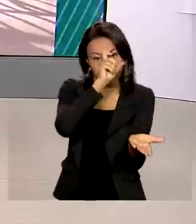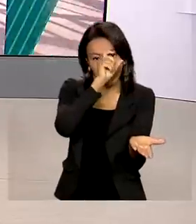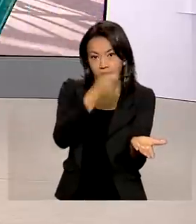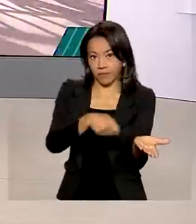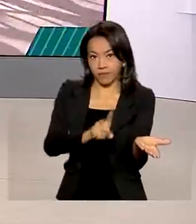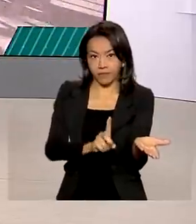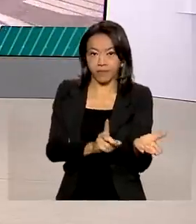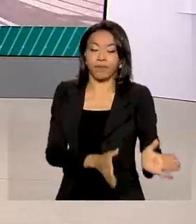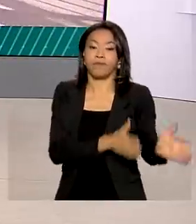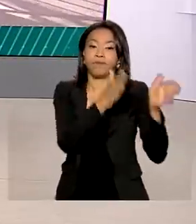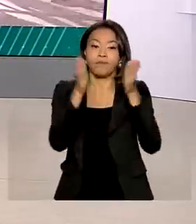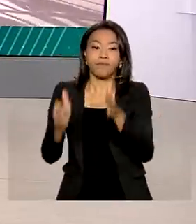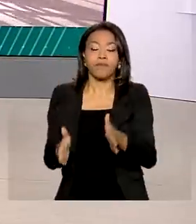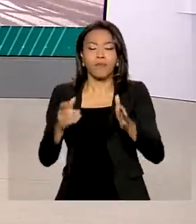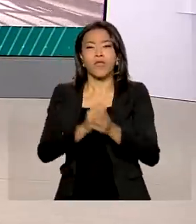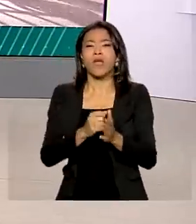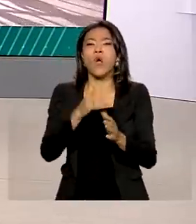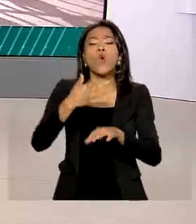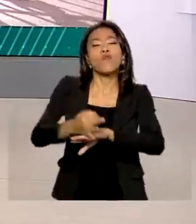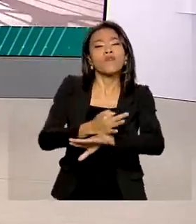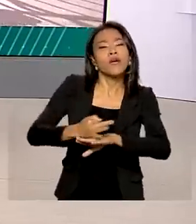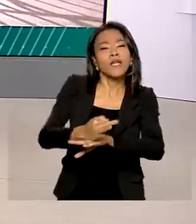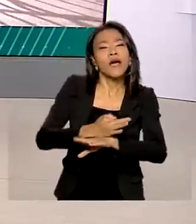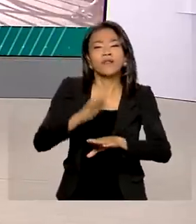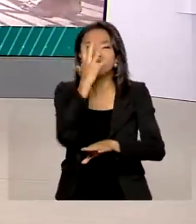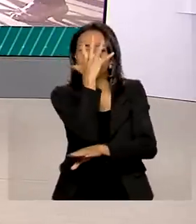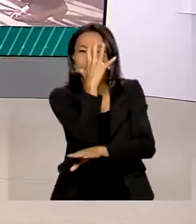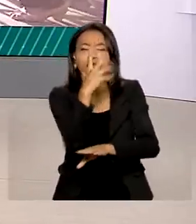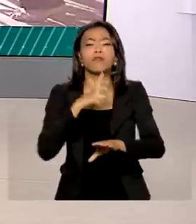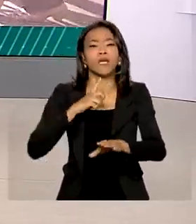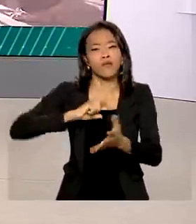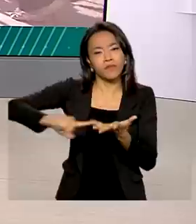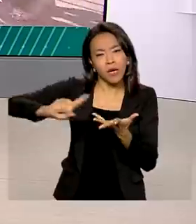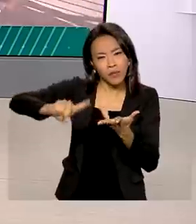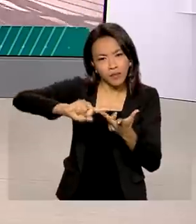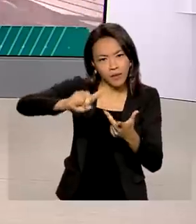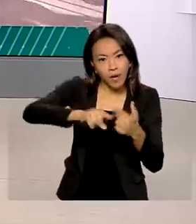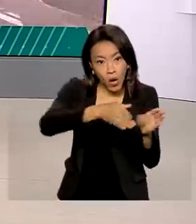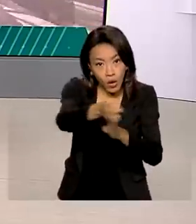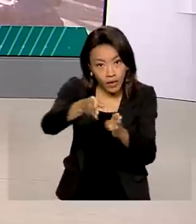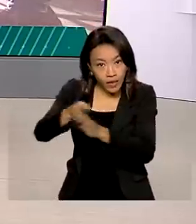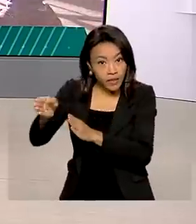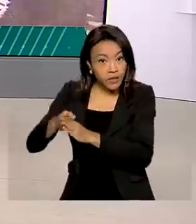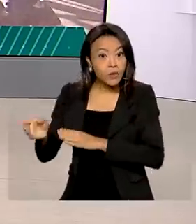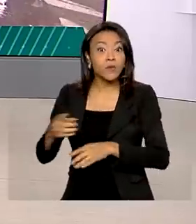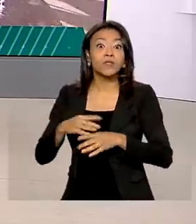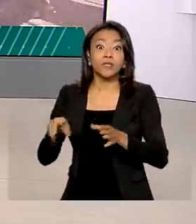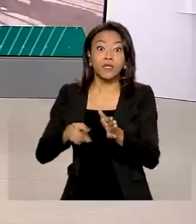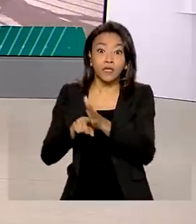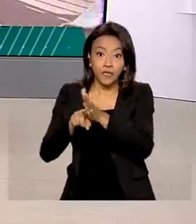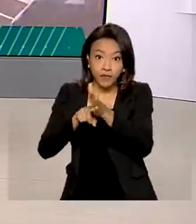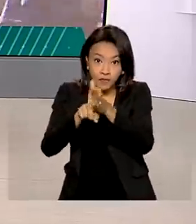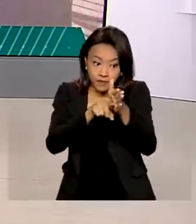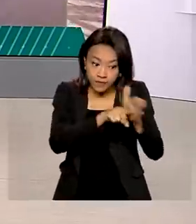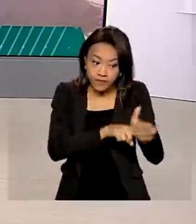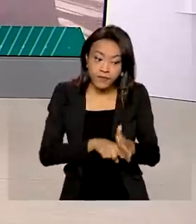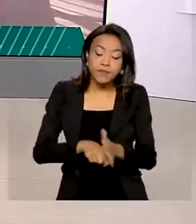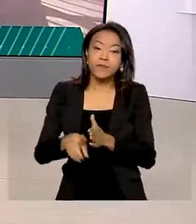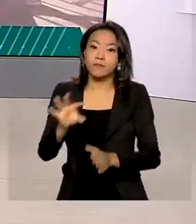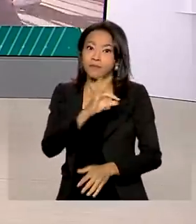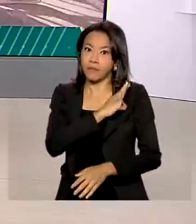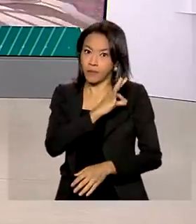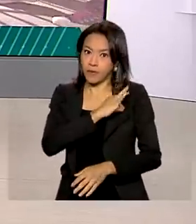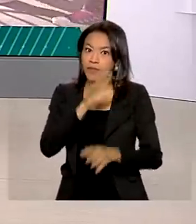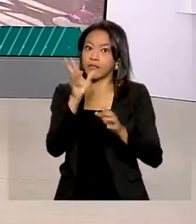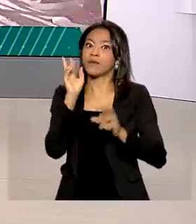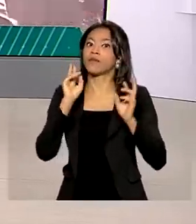feriado de carnaval deste ano teve mais ações educativas e fiscalizações da Polícia Rodoviária Federal, mas acidentes e